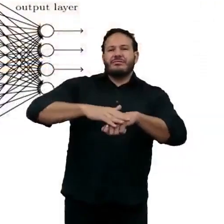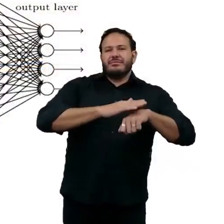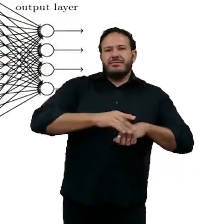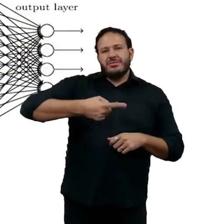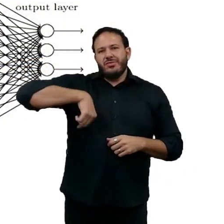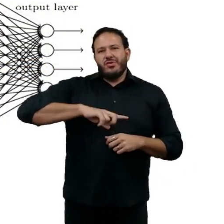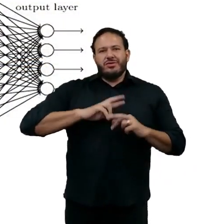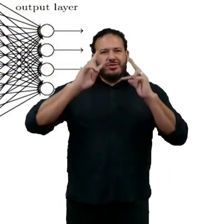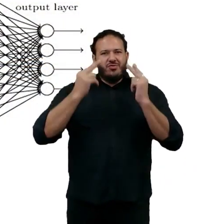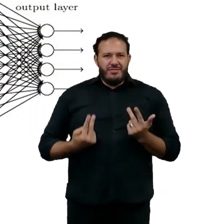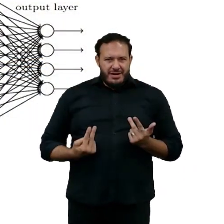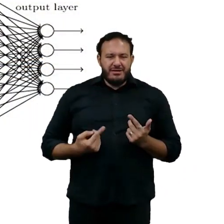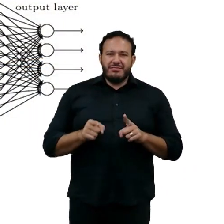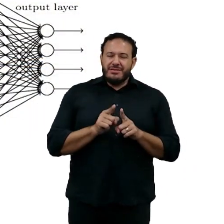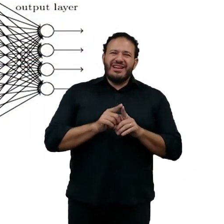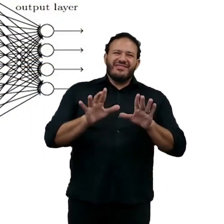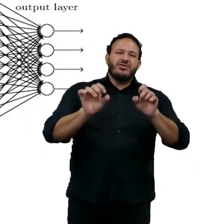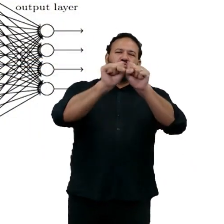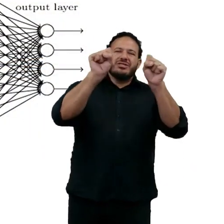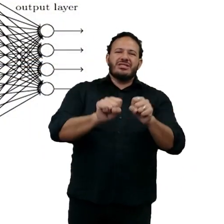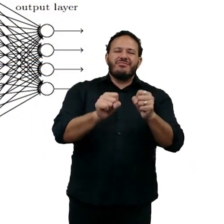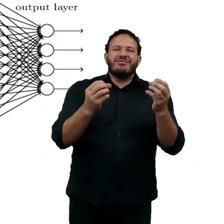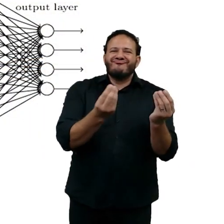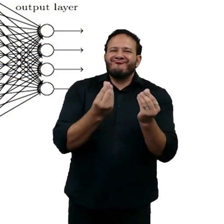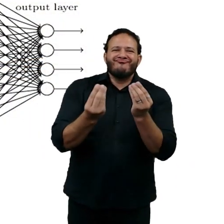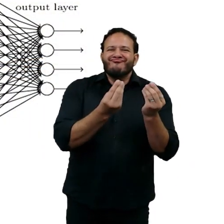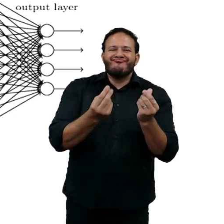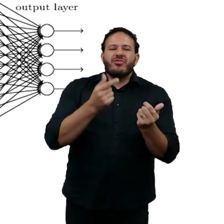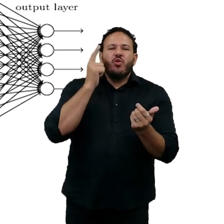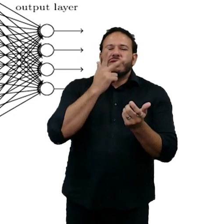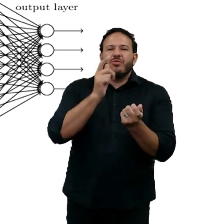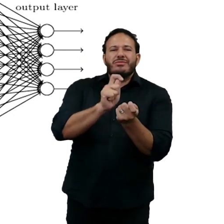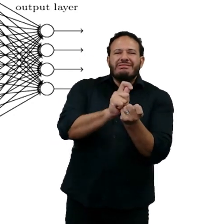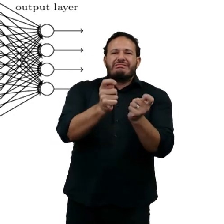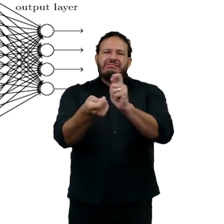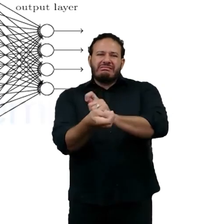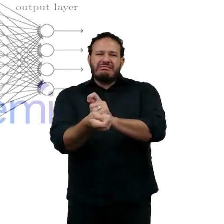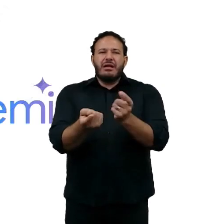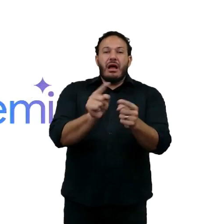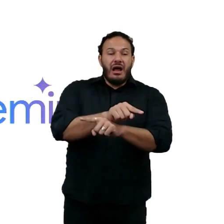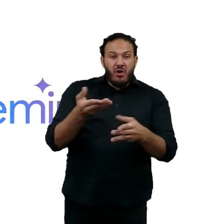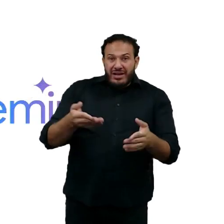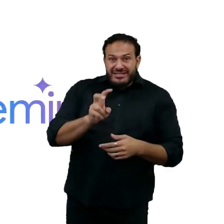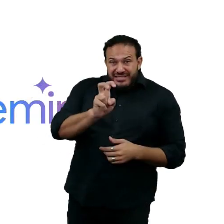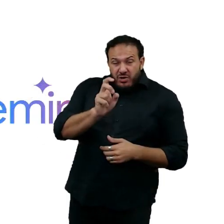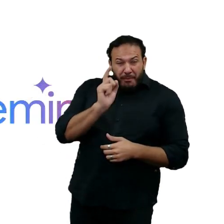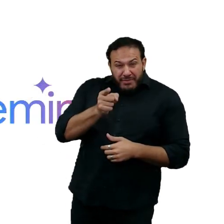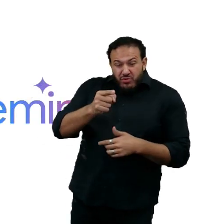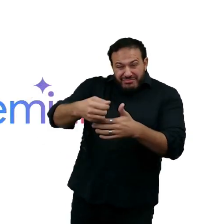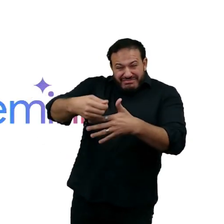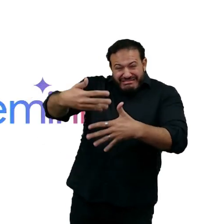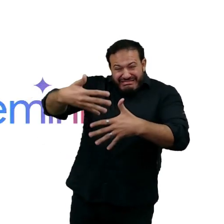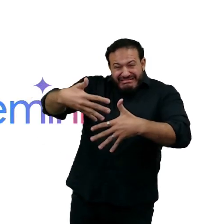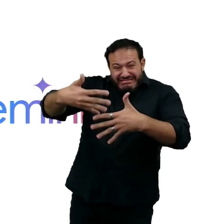também são opacos e não sabemos como eles convergem. Agora, com 5 mil camadas, não sabemos onde e em que ponto que